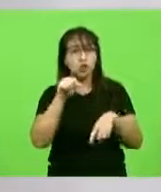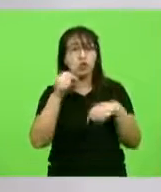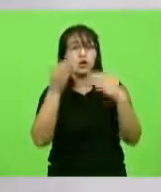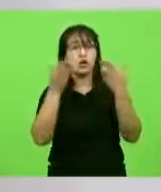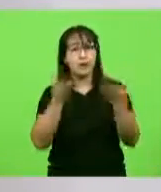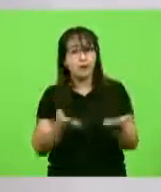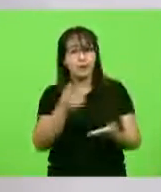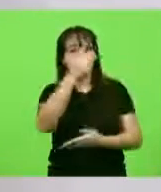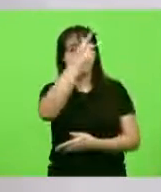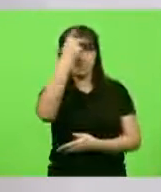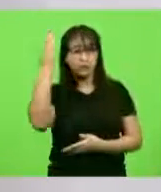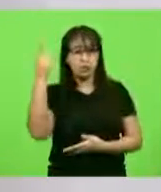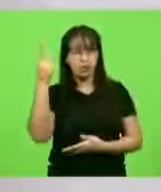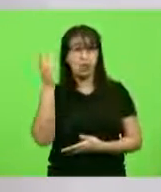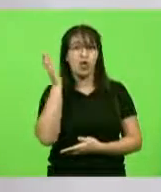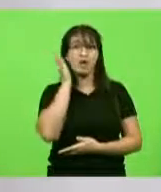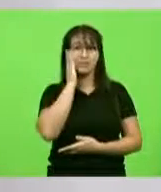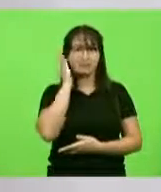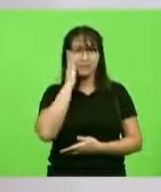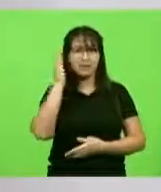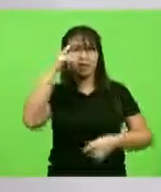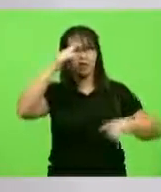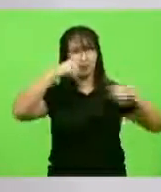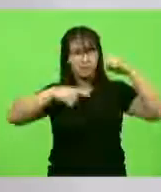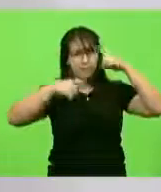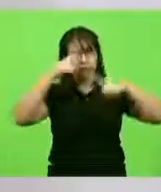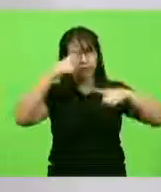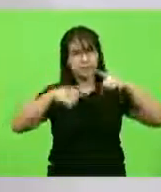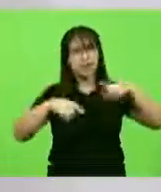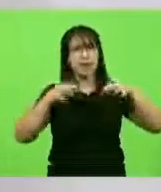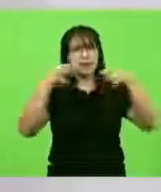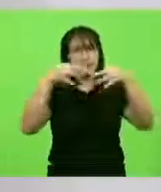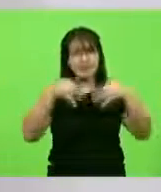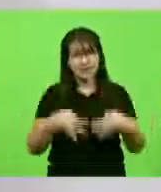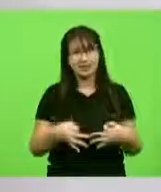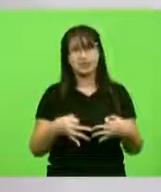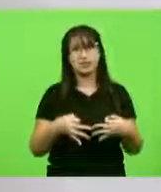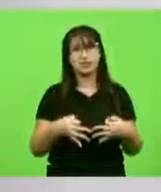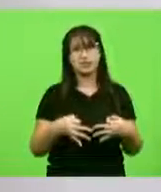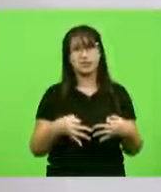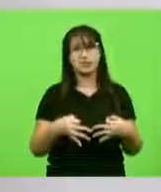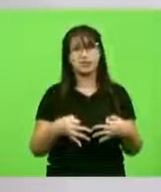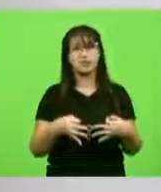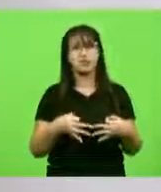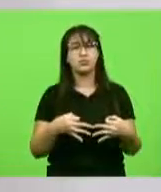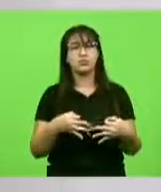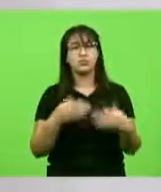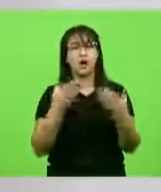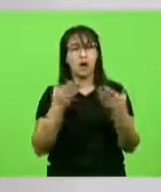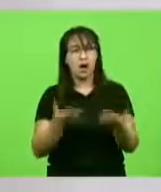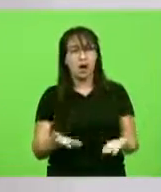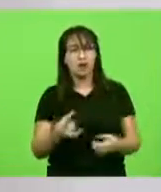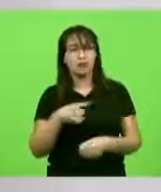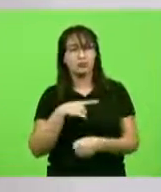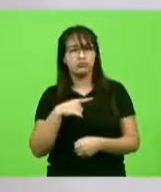capazes, idôneas e capazes, comprovadamente capazes.